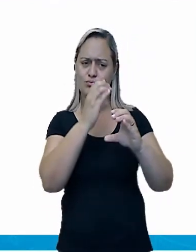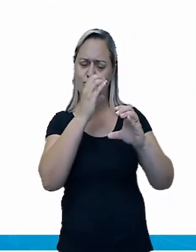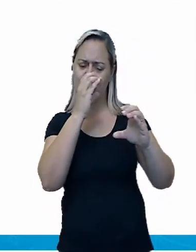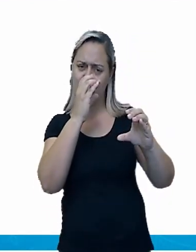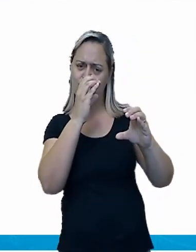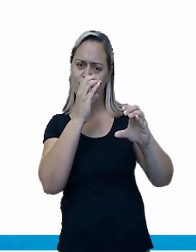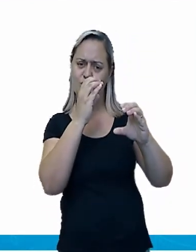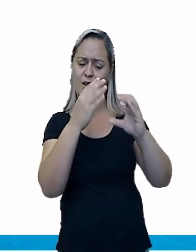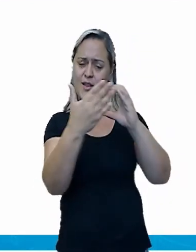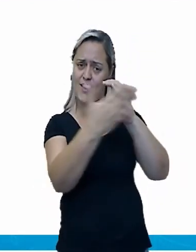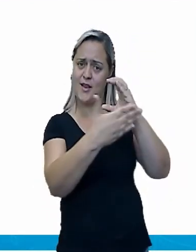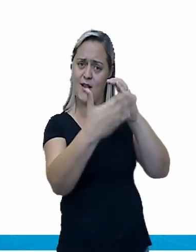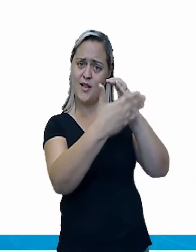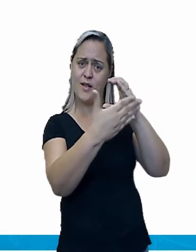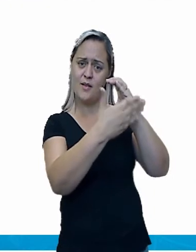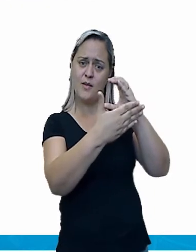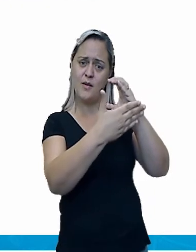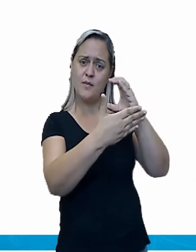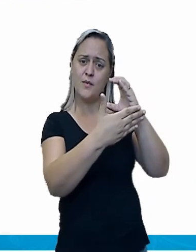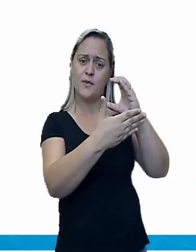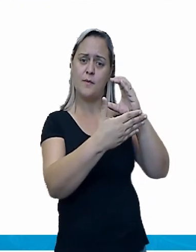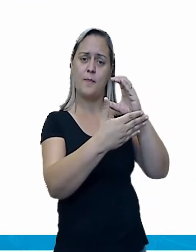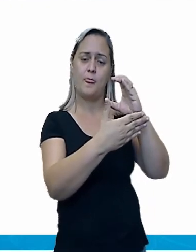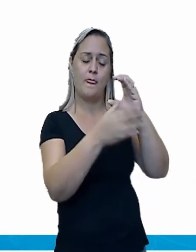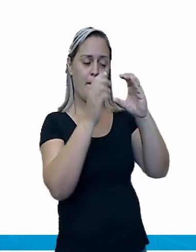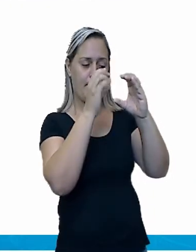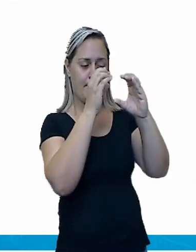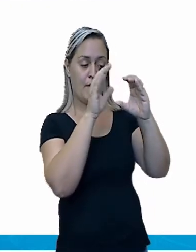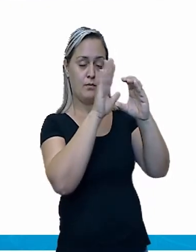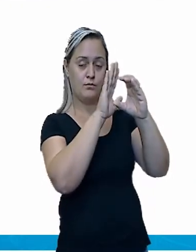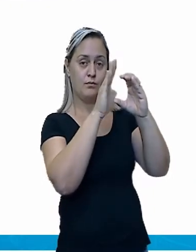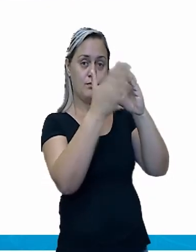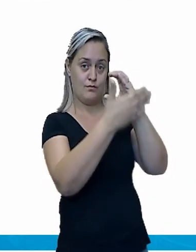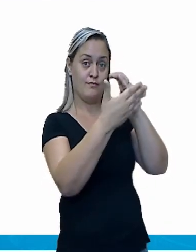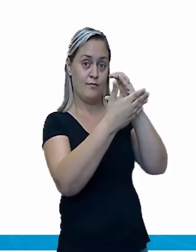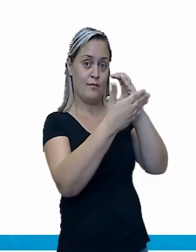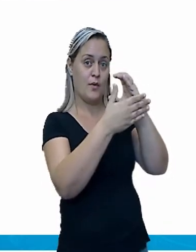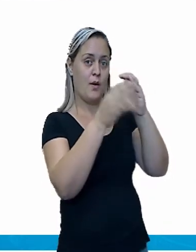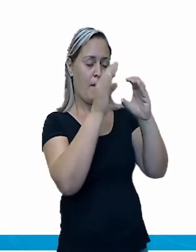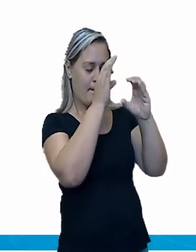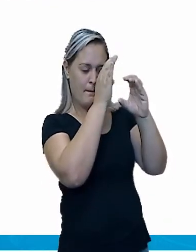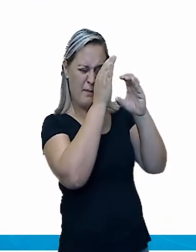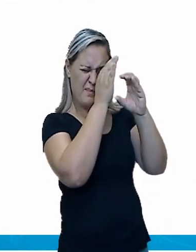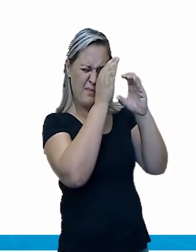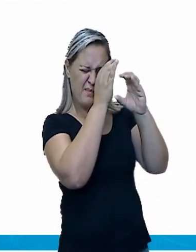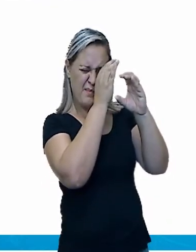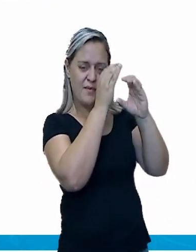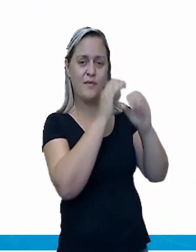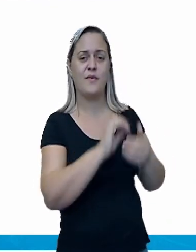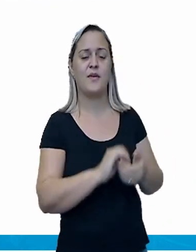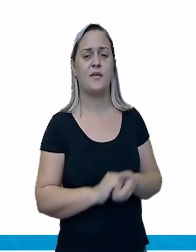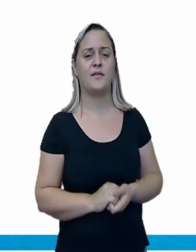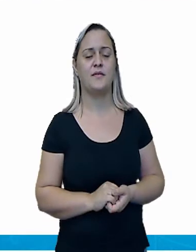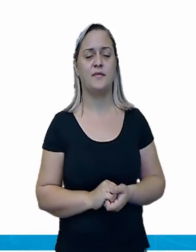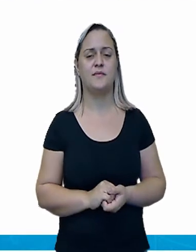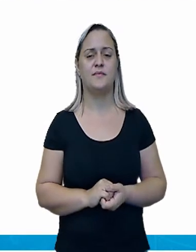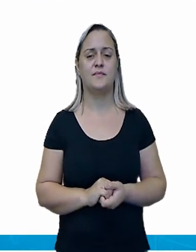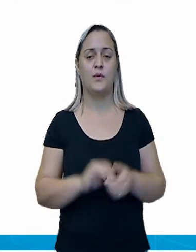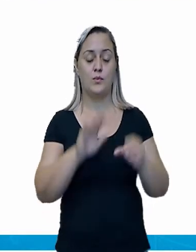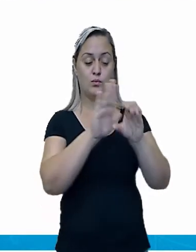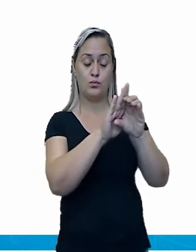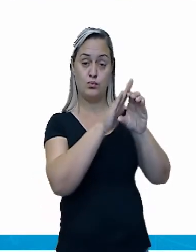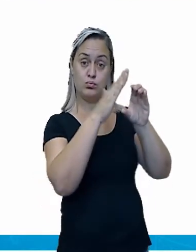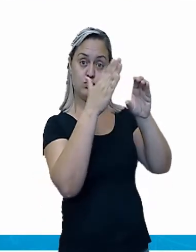lâmina que tem na frente é uma lente de aumento. Que quando você coloca os olhos, você tampa um lá e olha